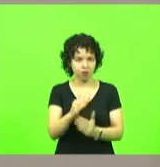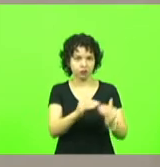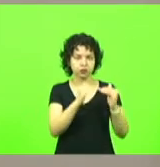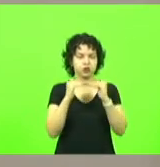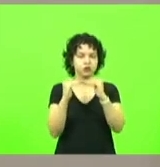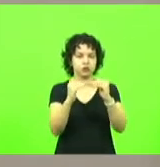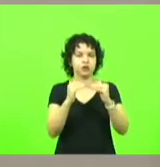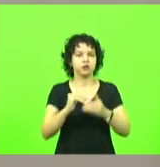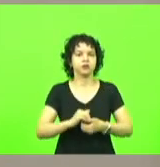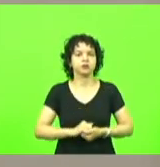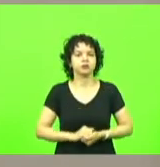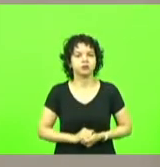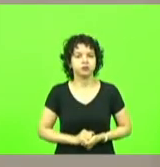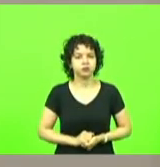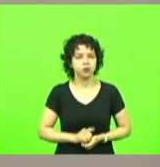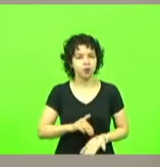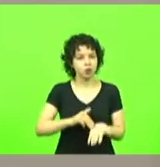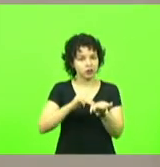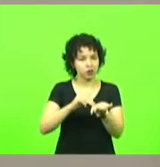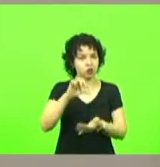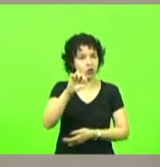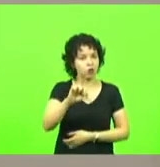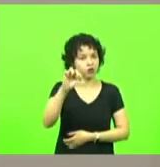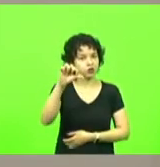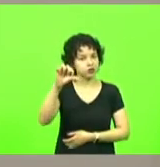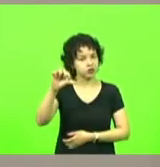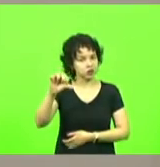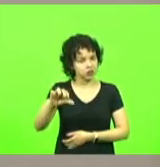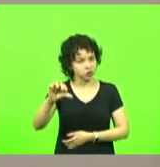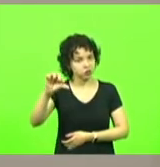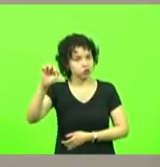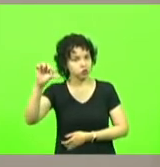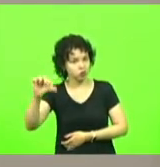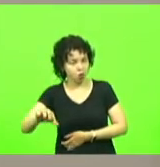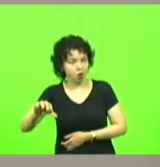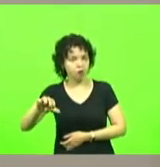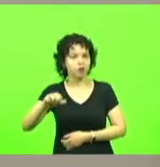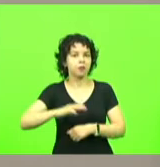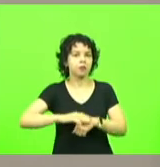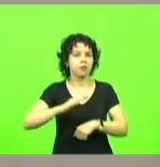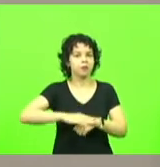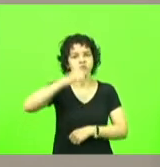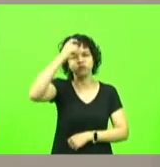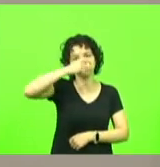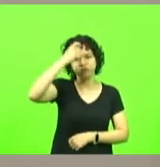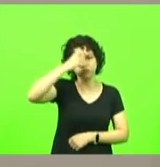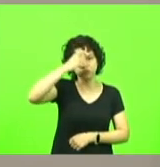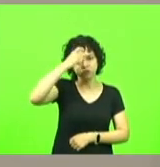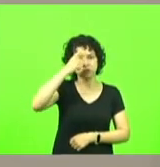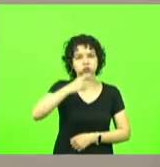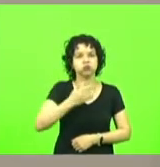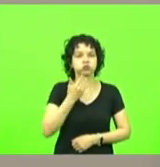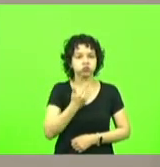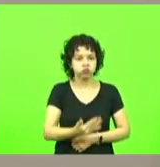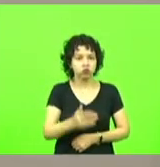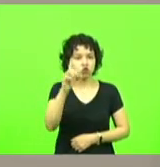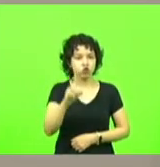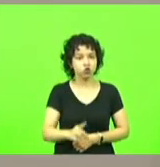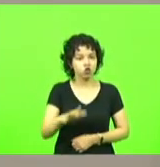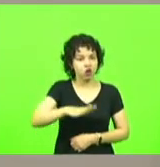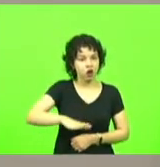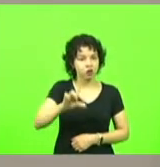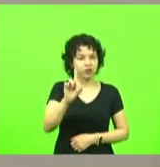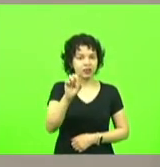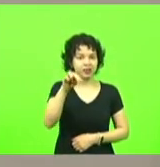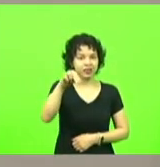unanimidade moção número 999 deputado Maurício Cudillac apelando ao diretor Geraldo DENIT e ao